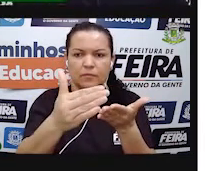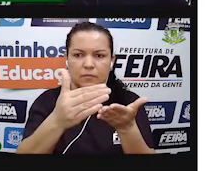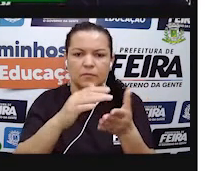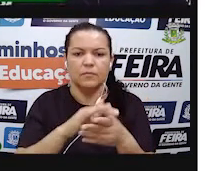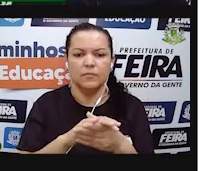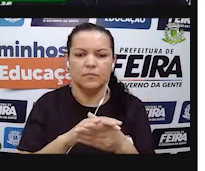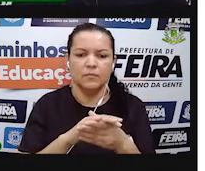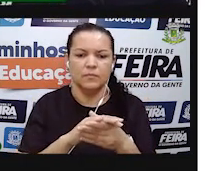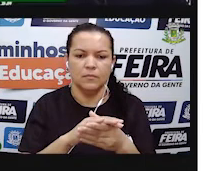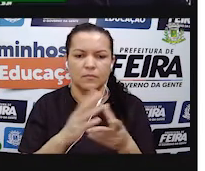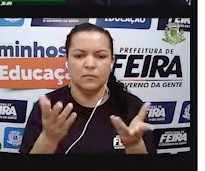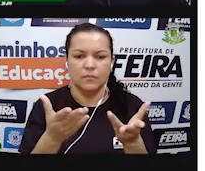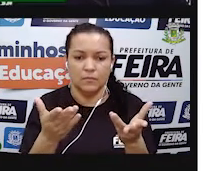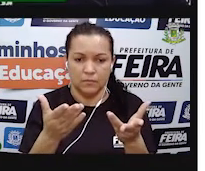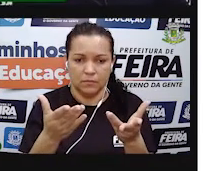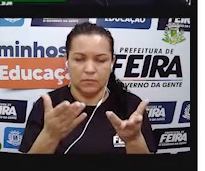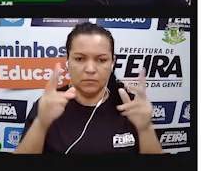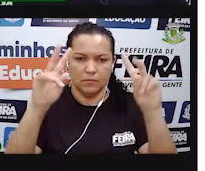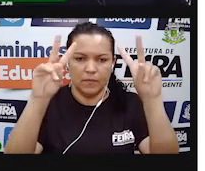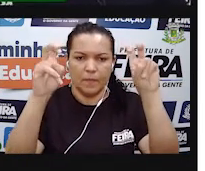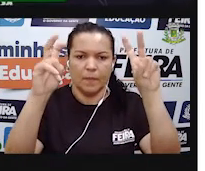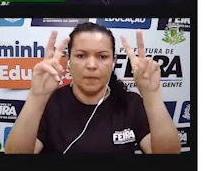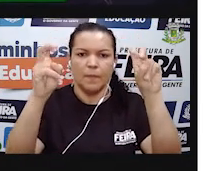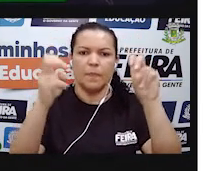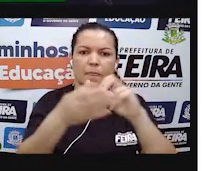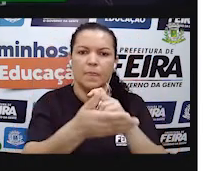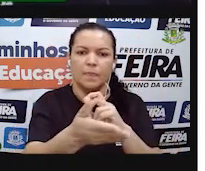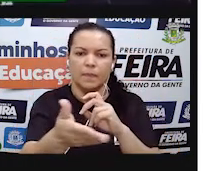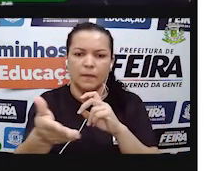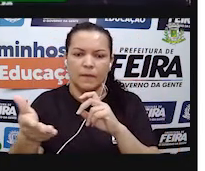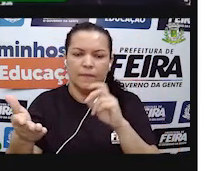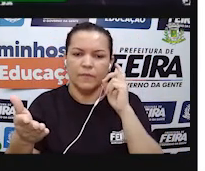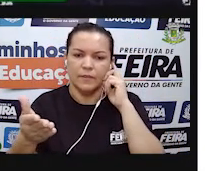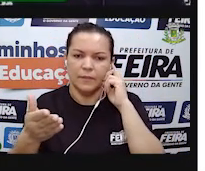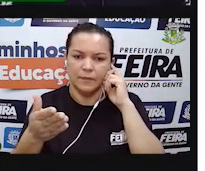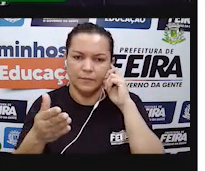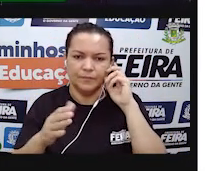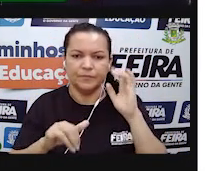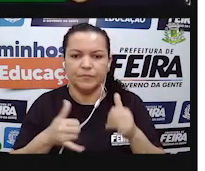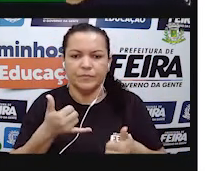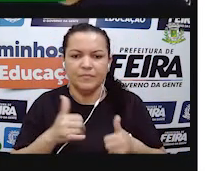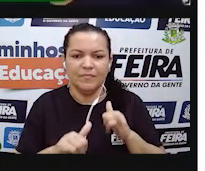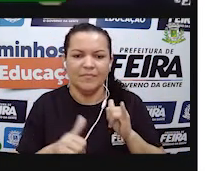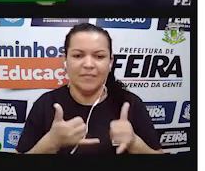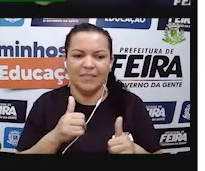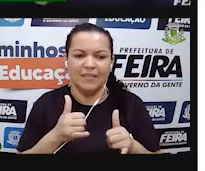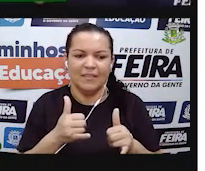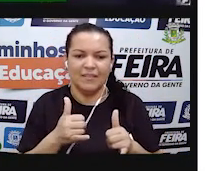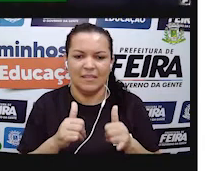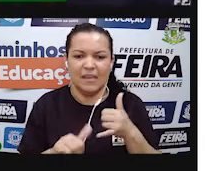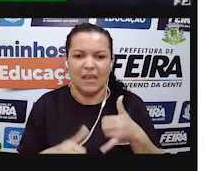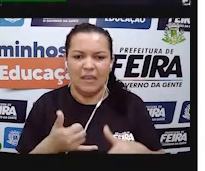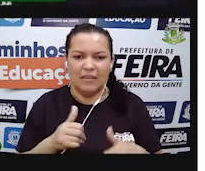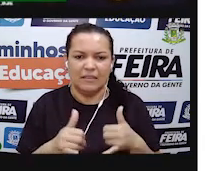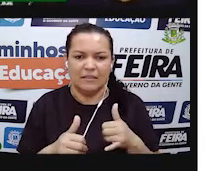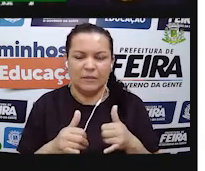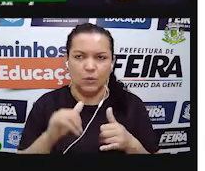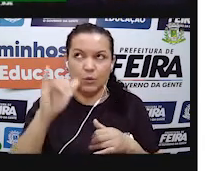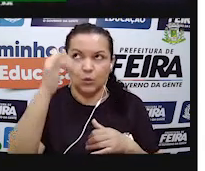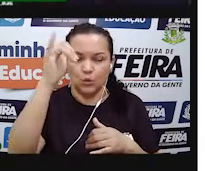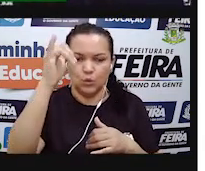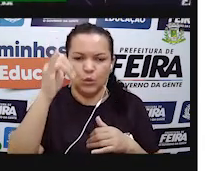Valeu? Então, vamos avançar? E aí eu já queria trazer esse tema para você. Energia